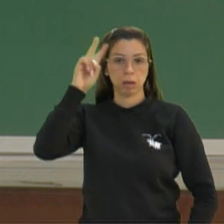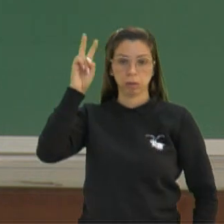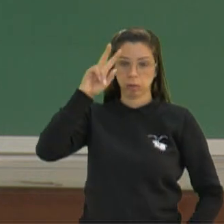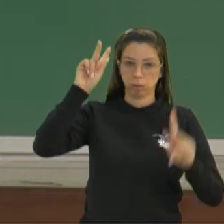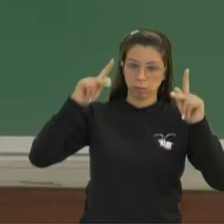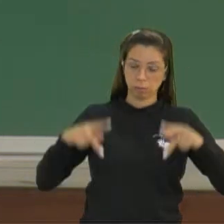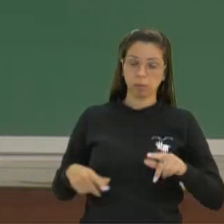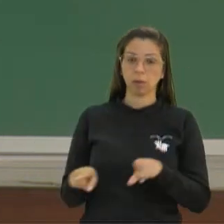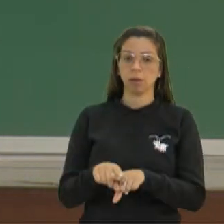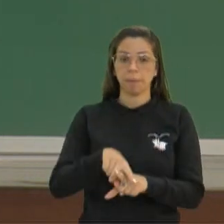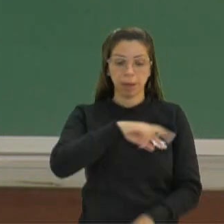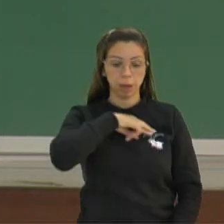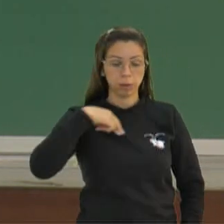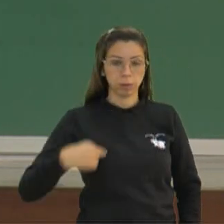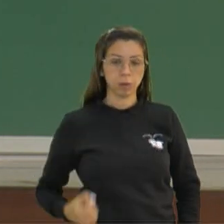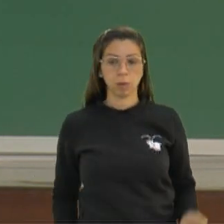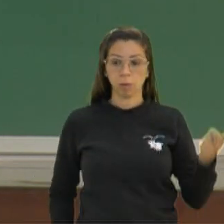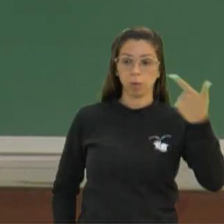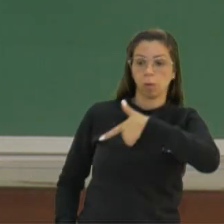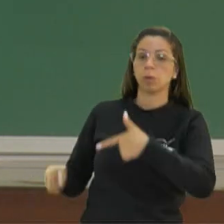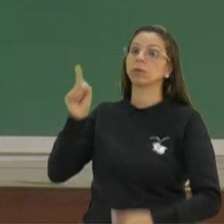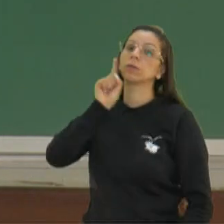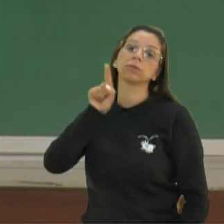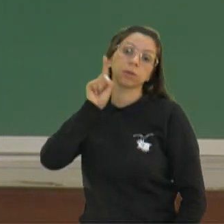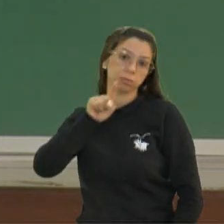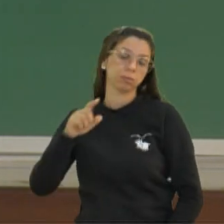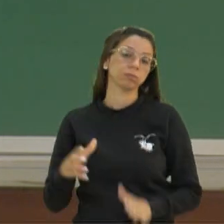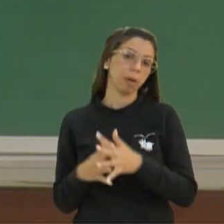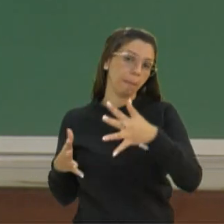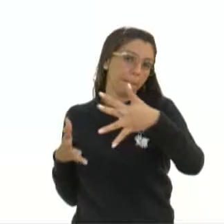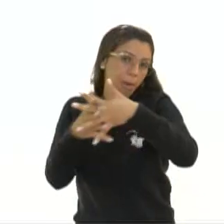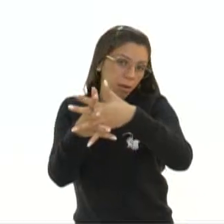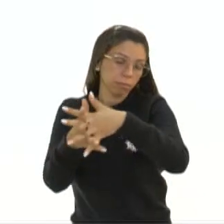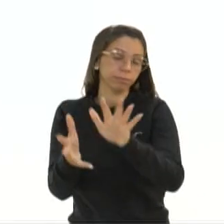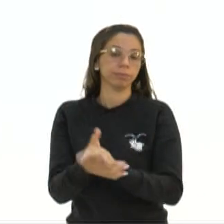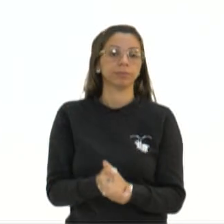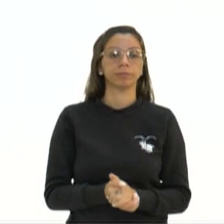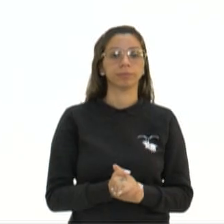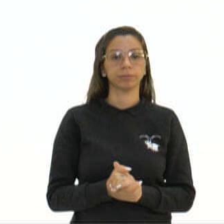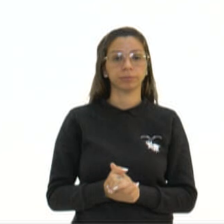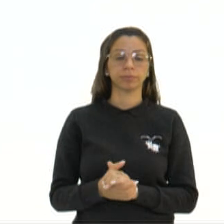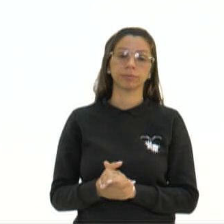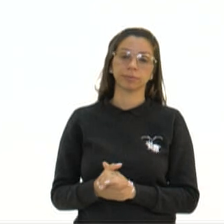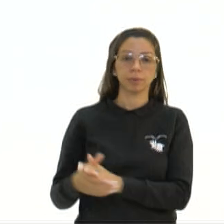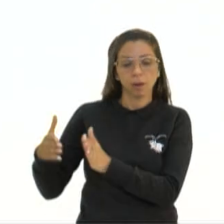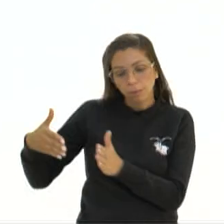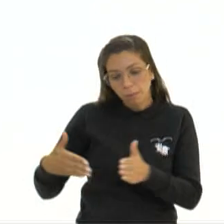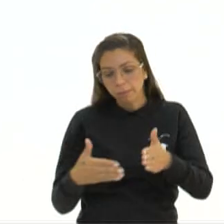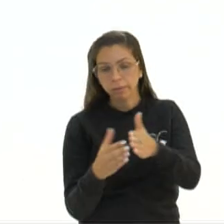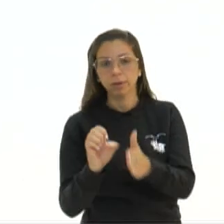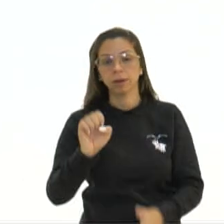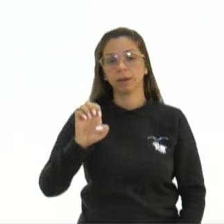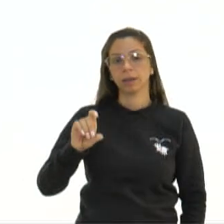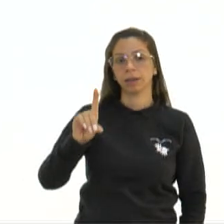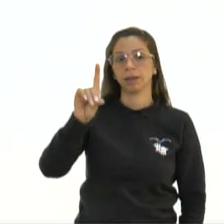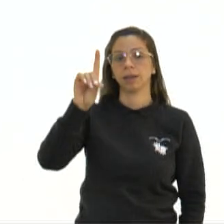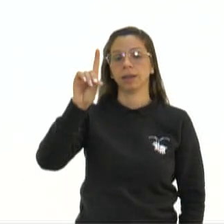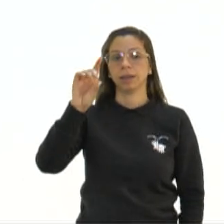cartada da China para ultrapassar os Estados Unidos. É claro, estamos falando da nova rota da seda, a BRI,